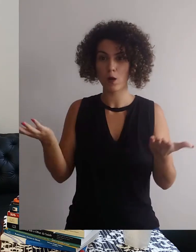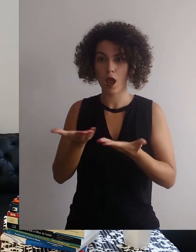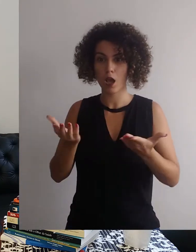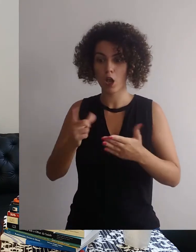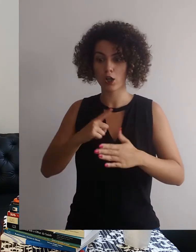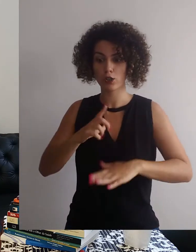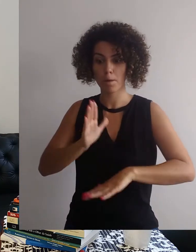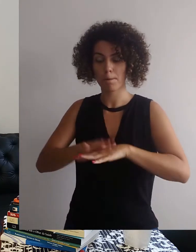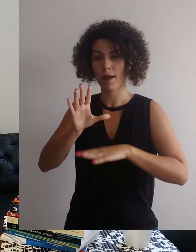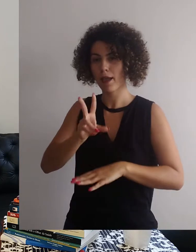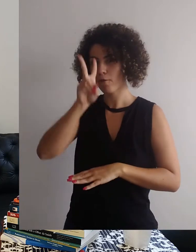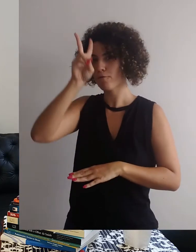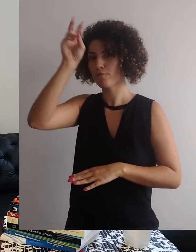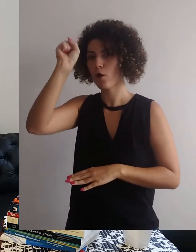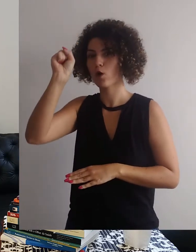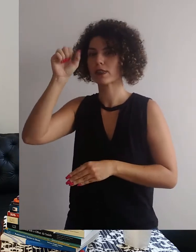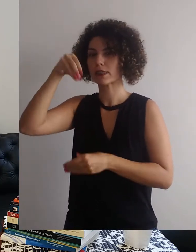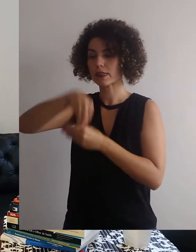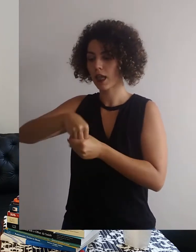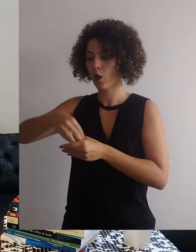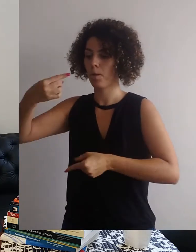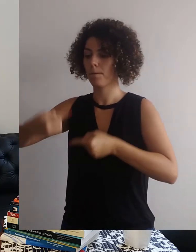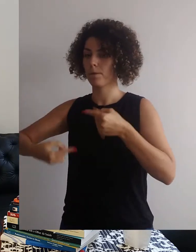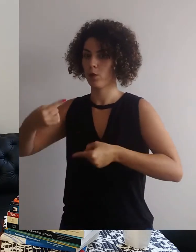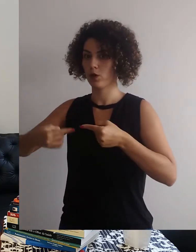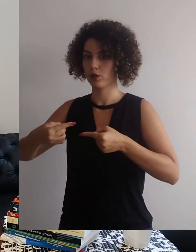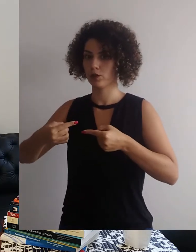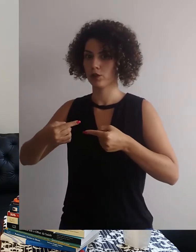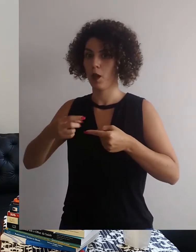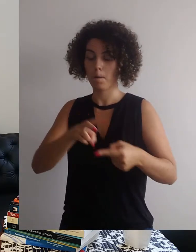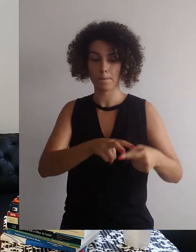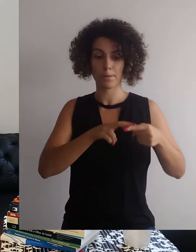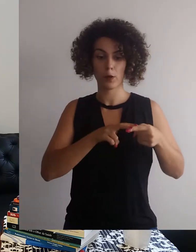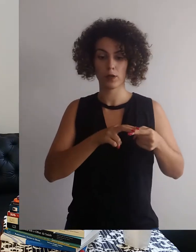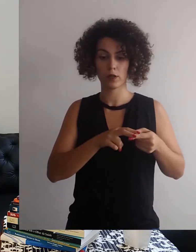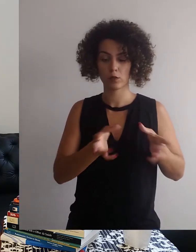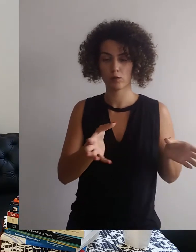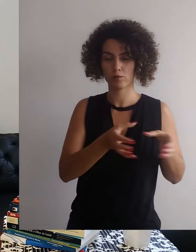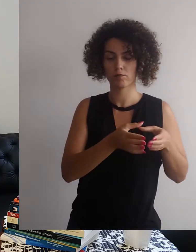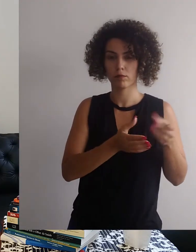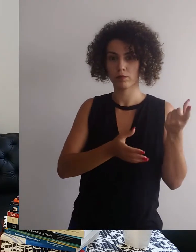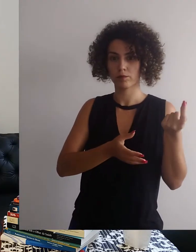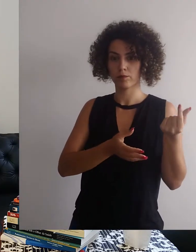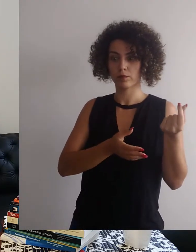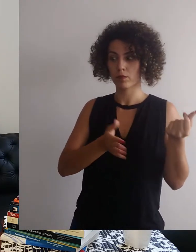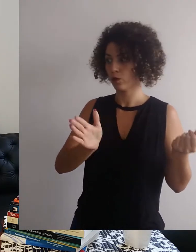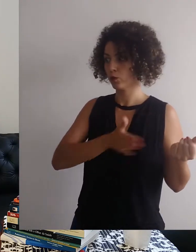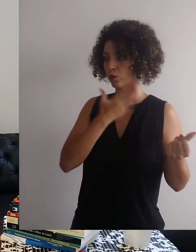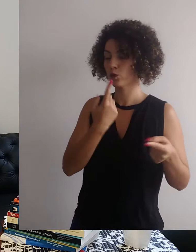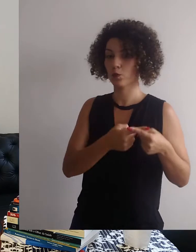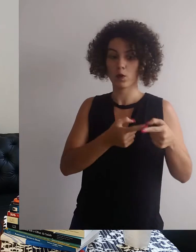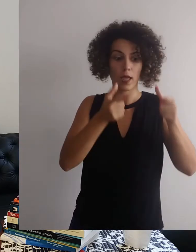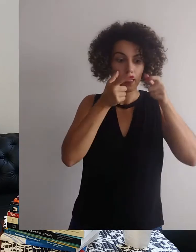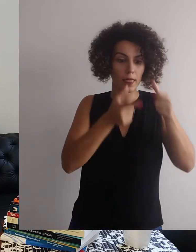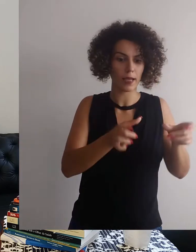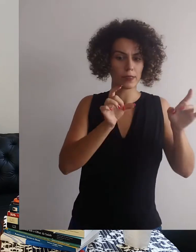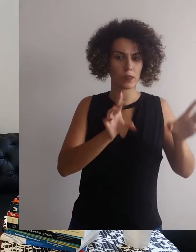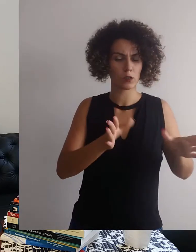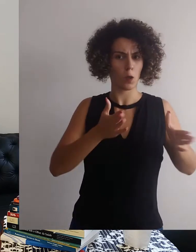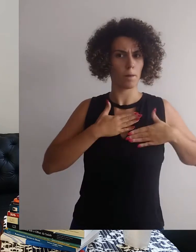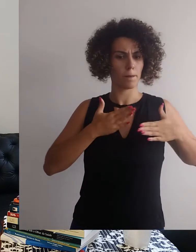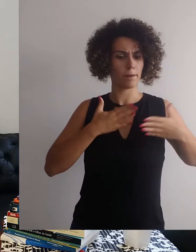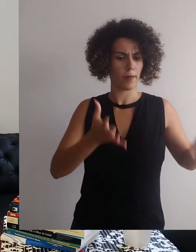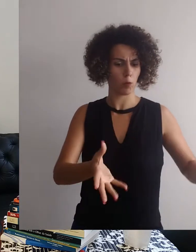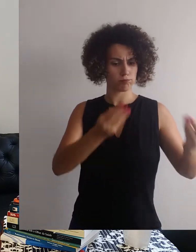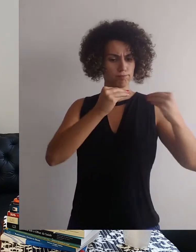e as relações de trabalho foram tomando dimensões maiores na órbita da política, o que assustava a elite nacional, interessada em